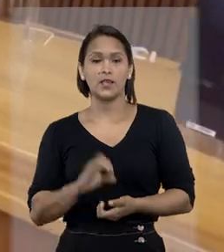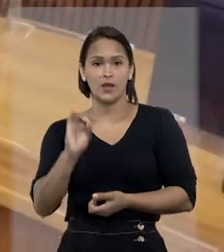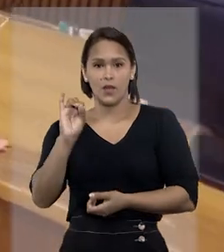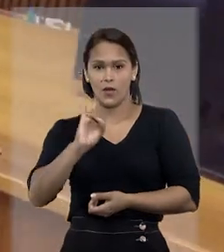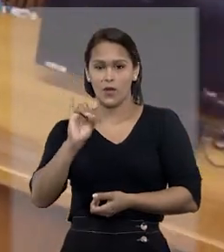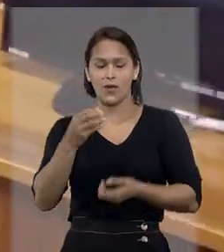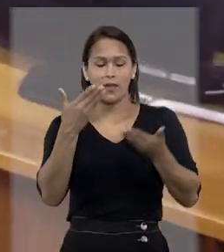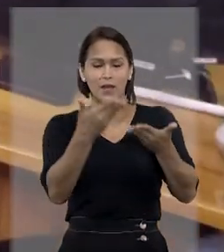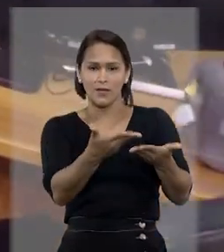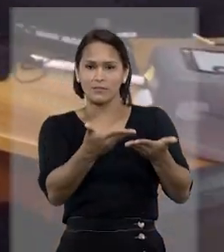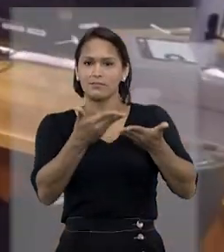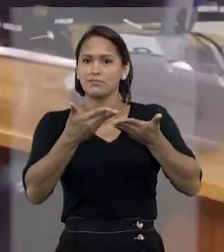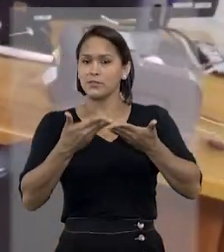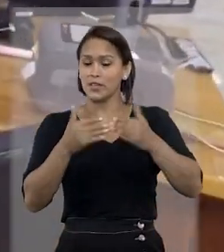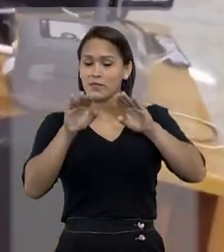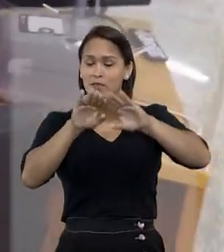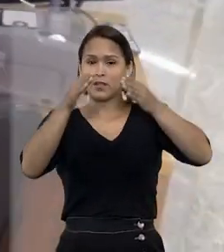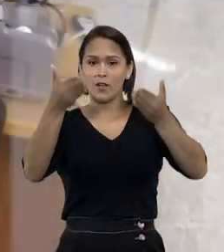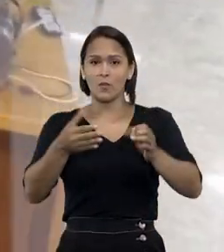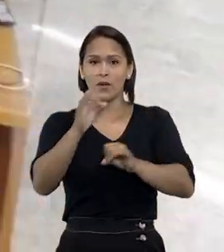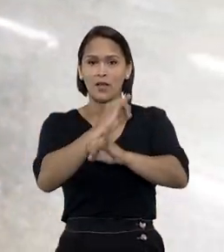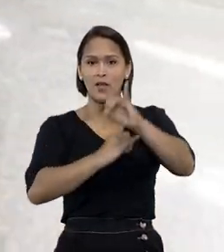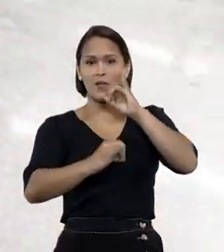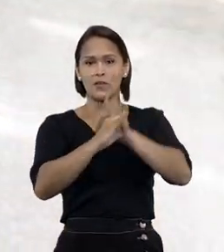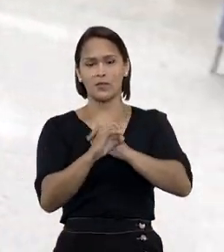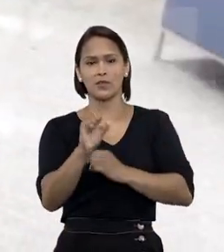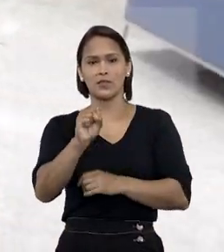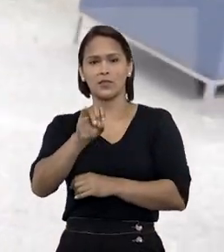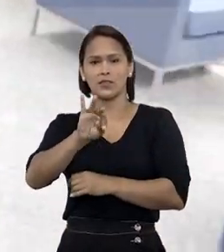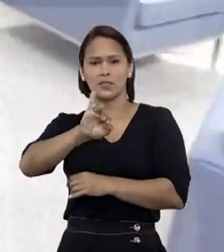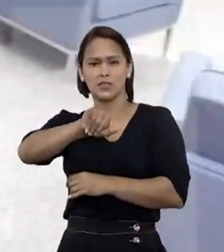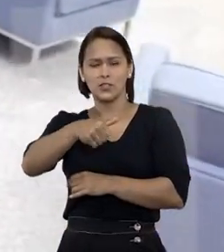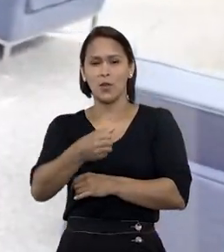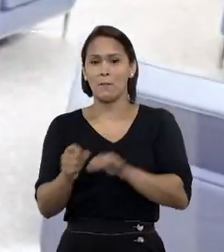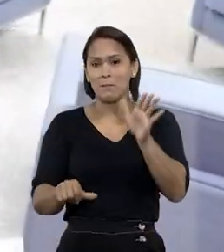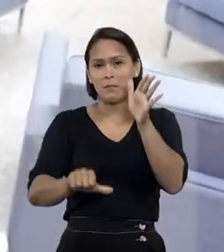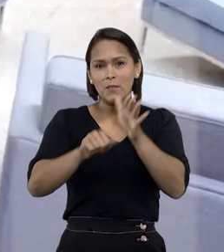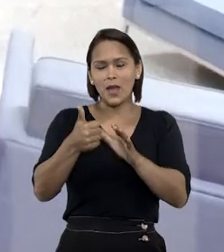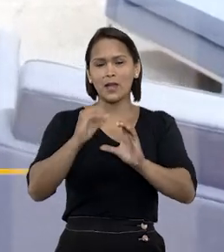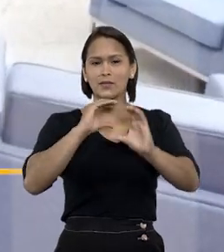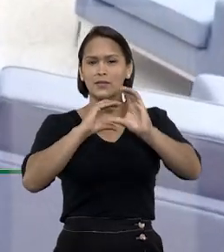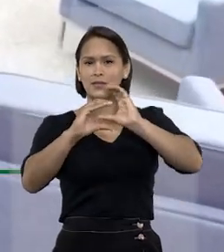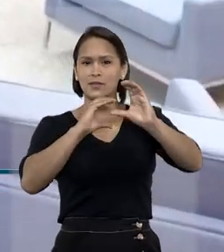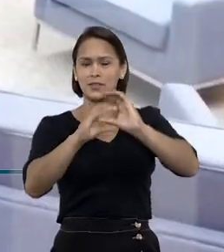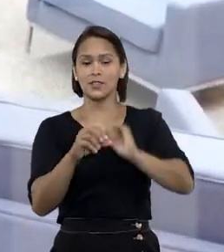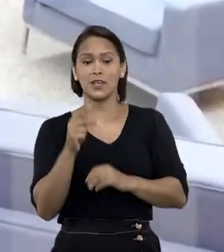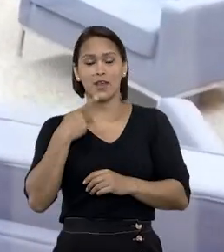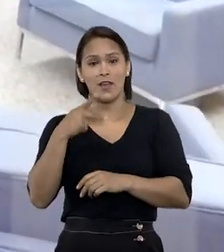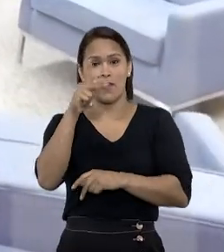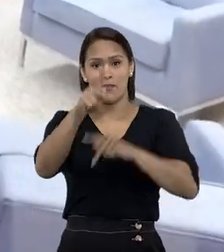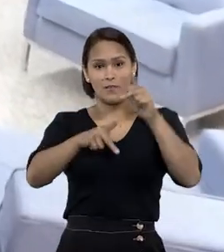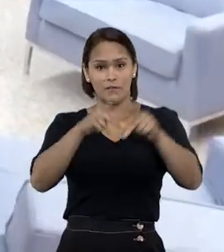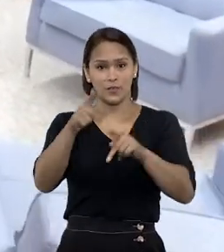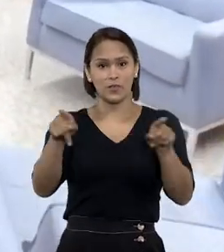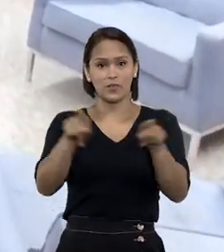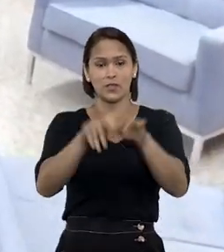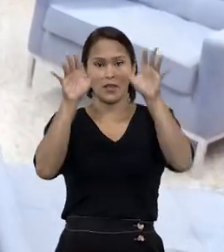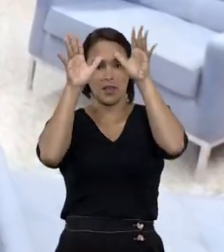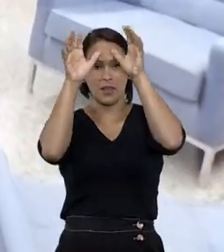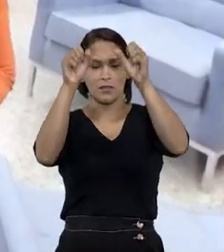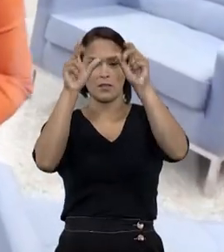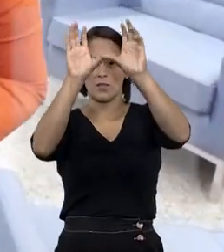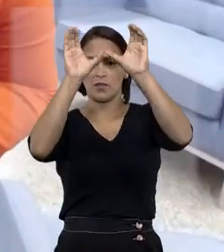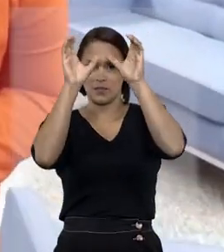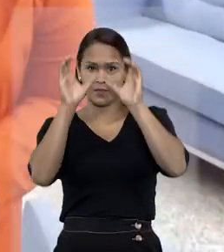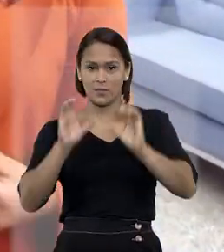Olá, seja bem-vindo ao Balcão Virtual do STJ, mais um canal de comunicação entre você e o Tribunal